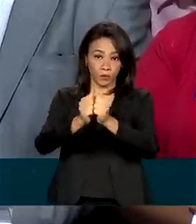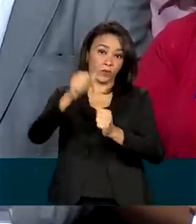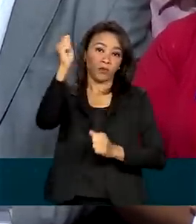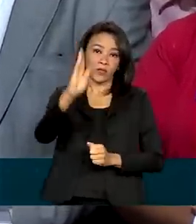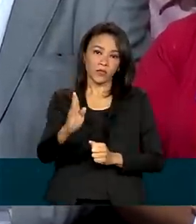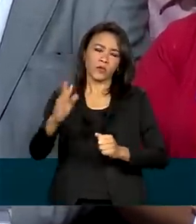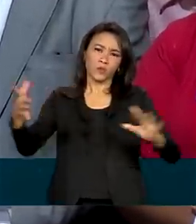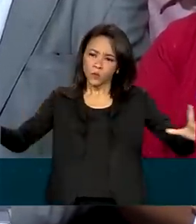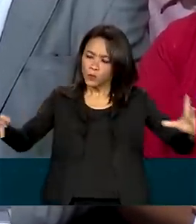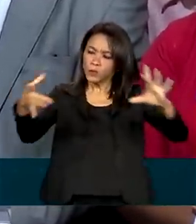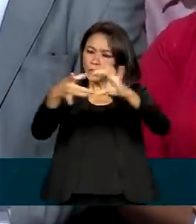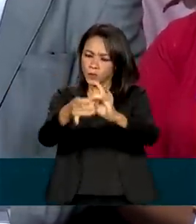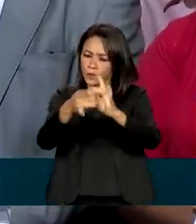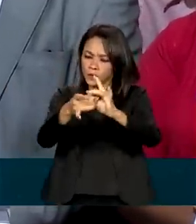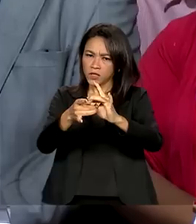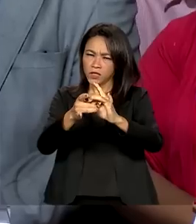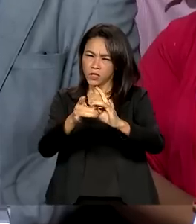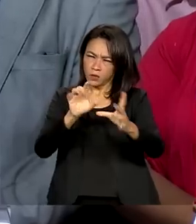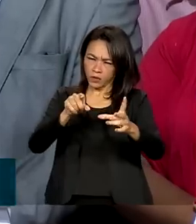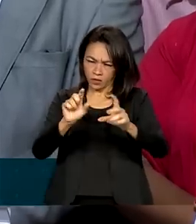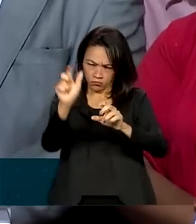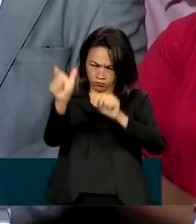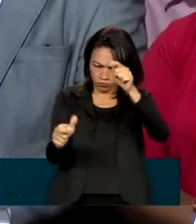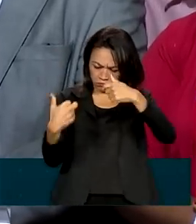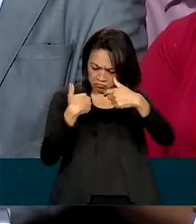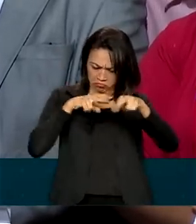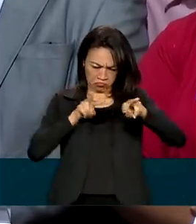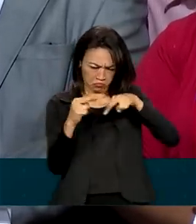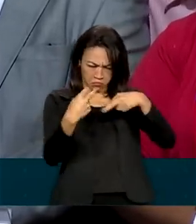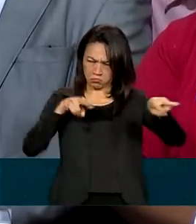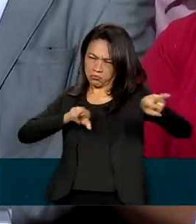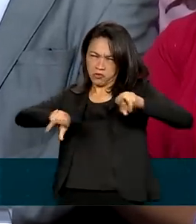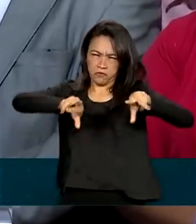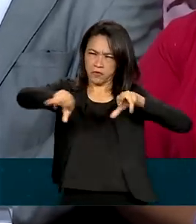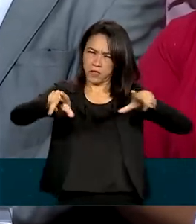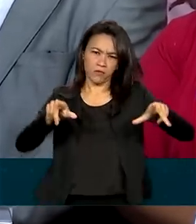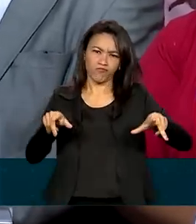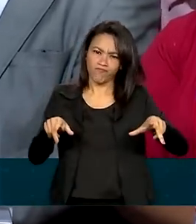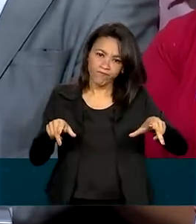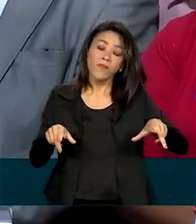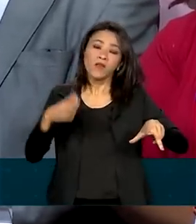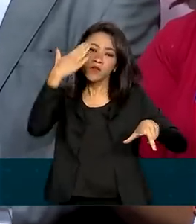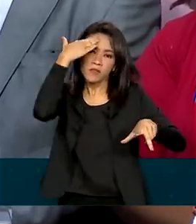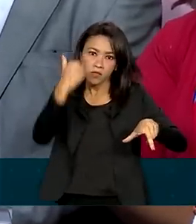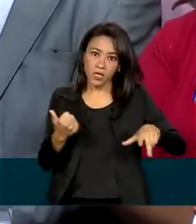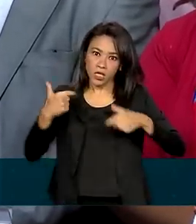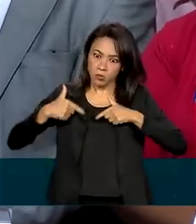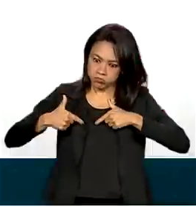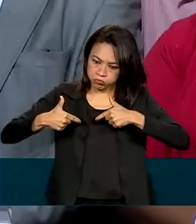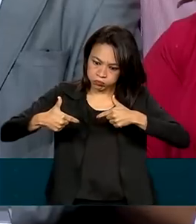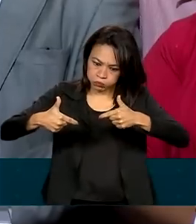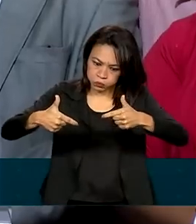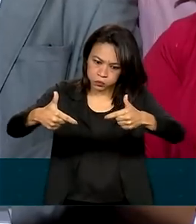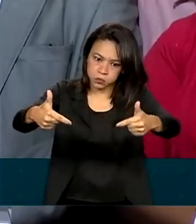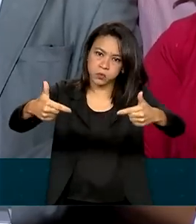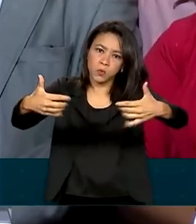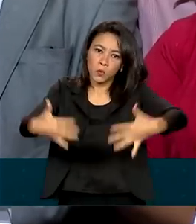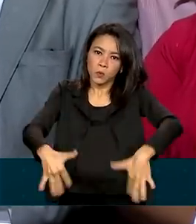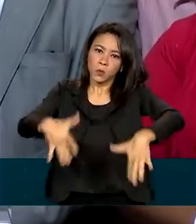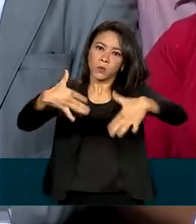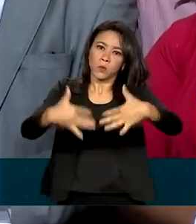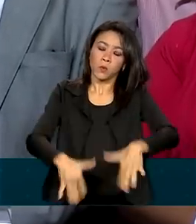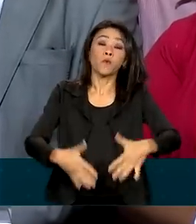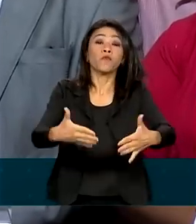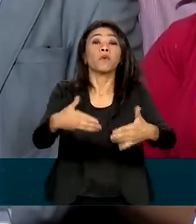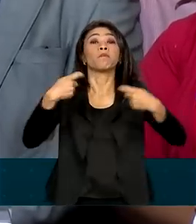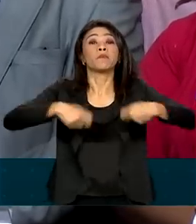do que para as nossas diferenças. Sei a magnitude da missão que a história me reservou. Vou precisar